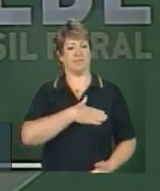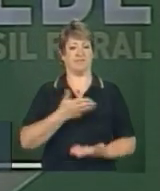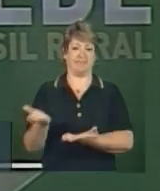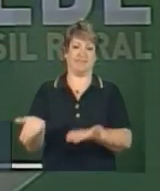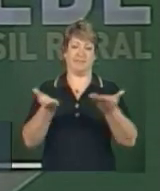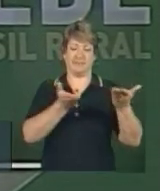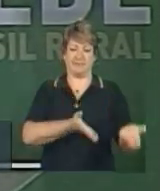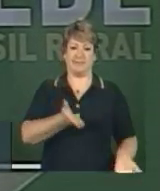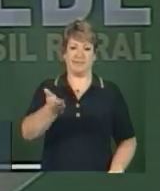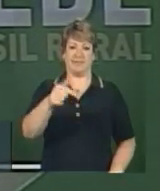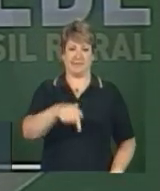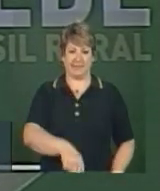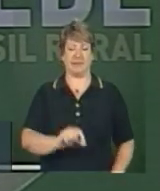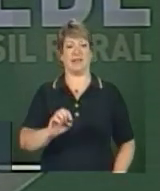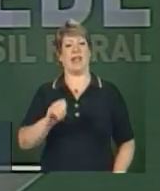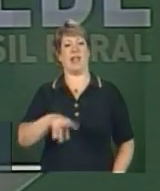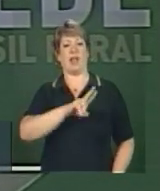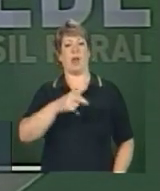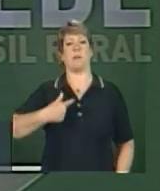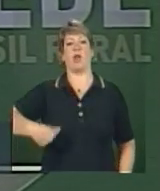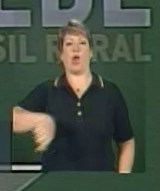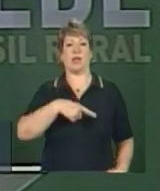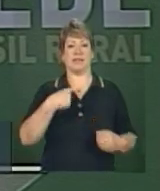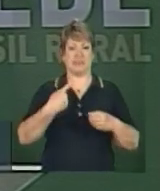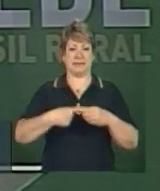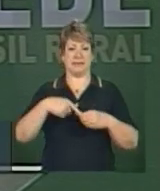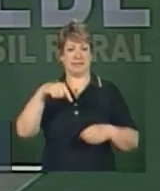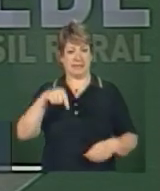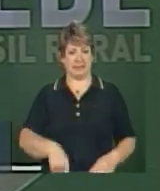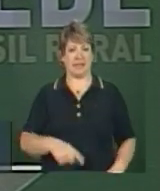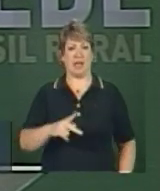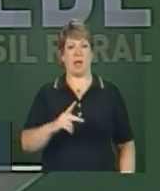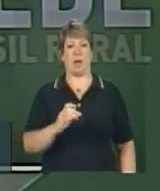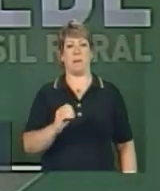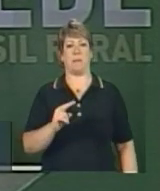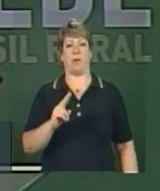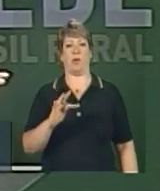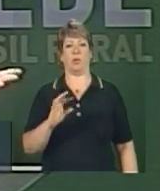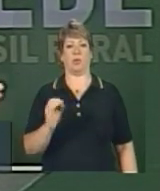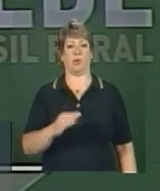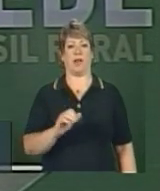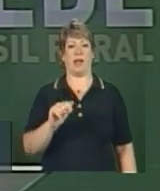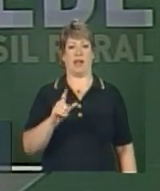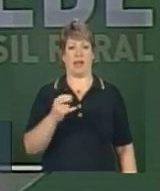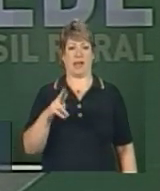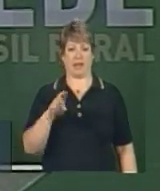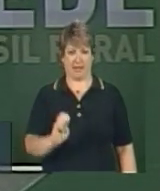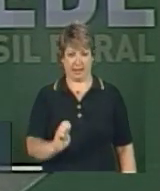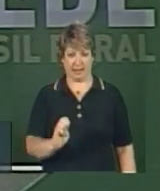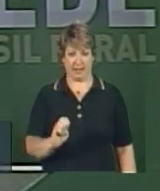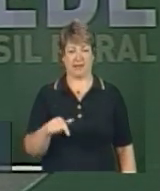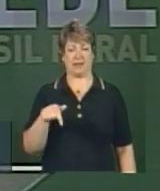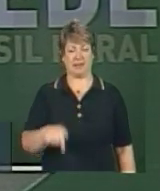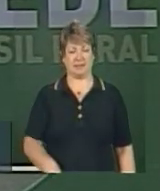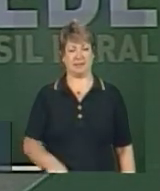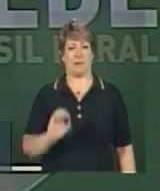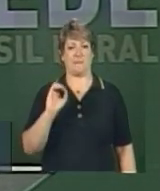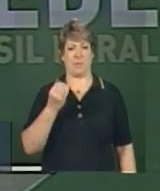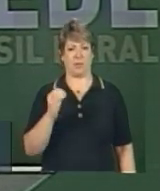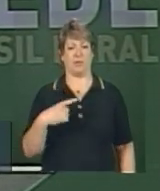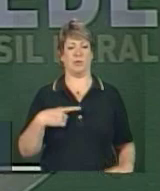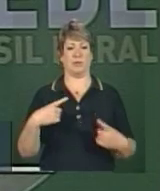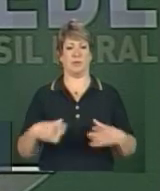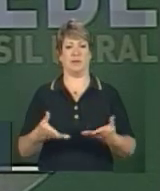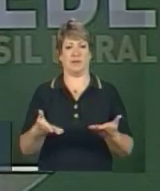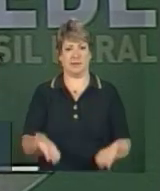-vindas em nome da nossa cidade, cidade de Porto Alegre. E não por acaso estamos neste local maravilhoso